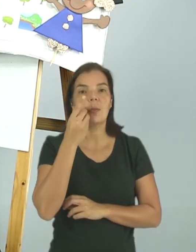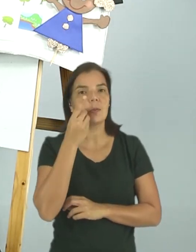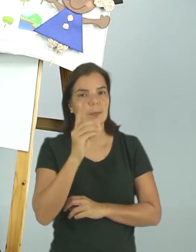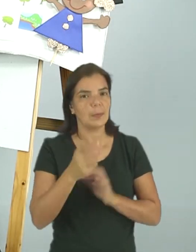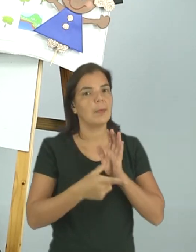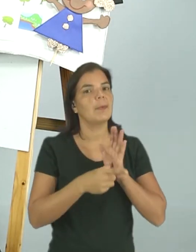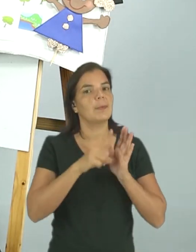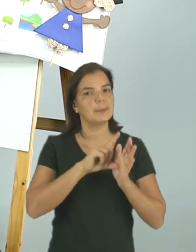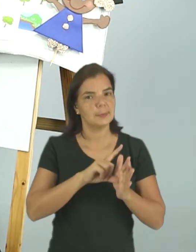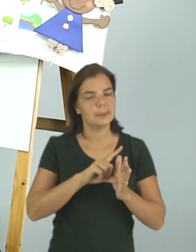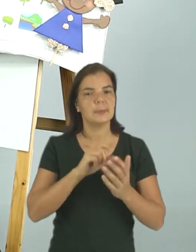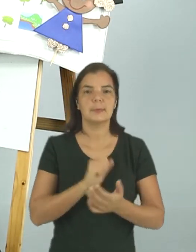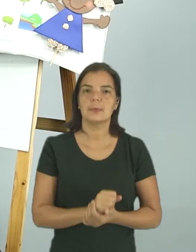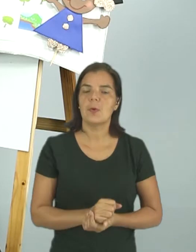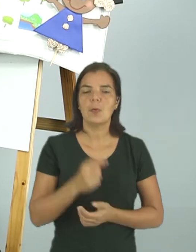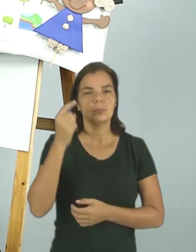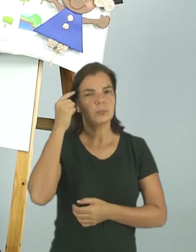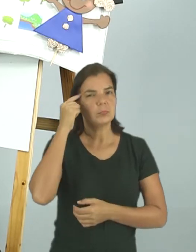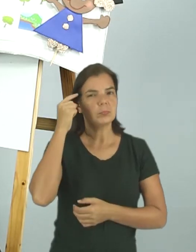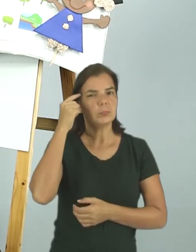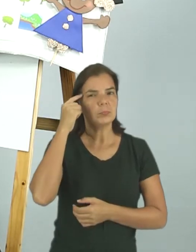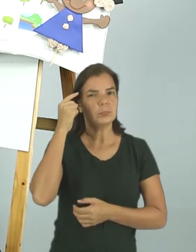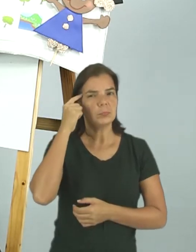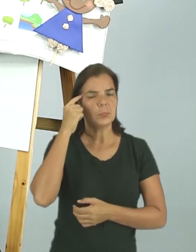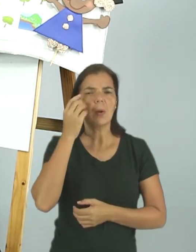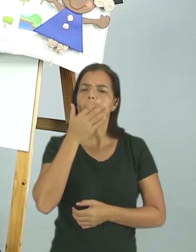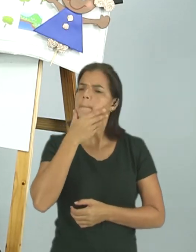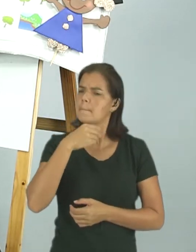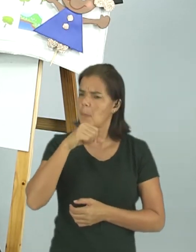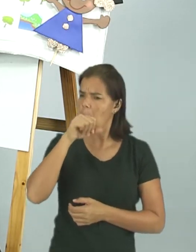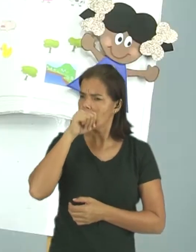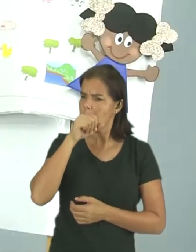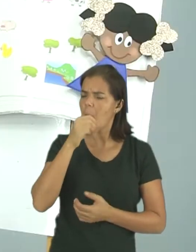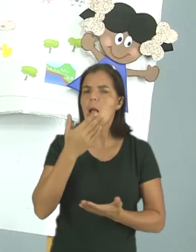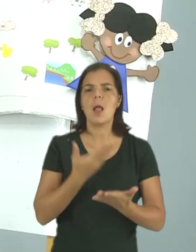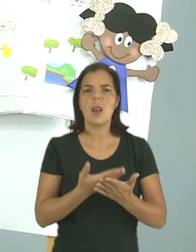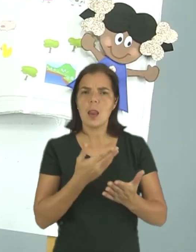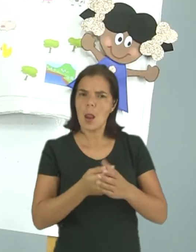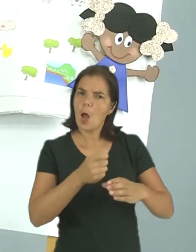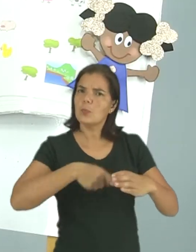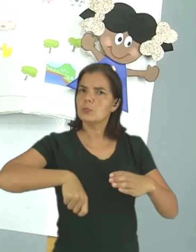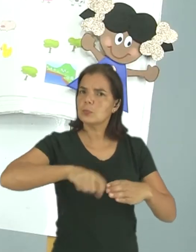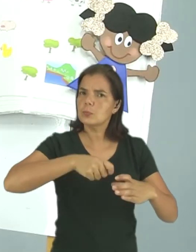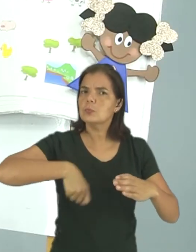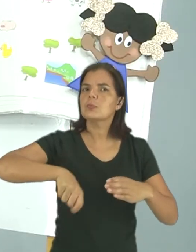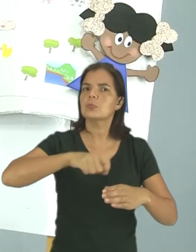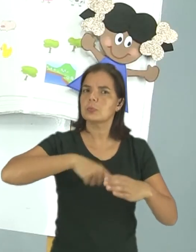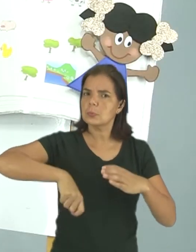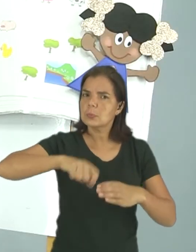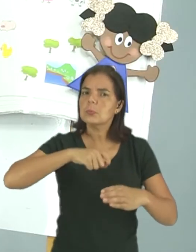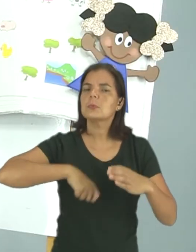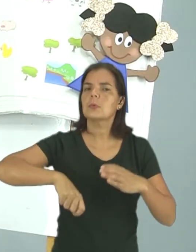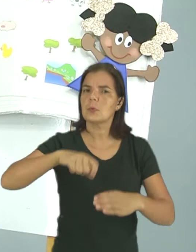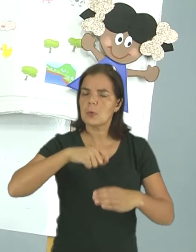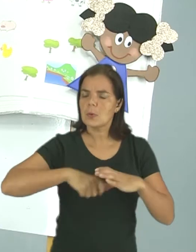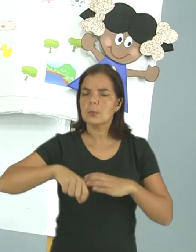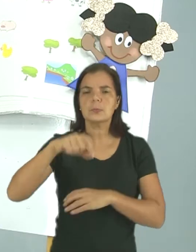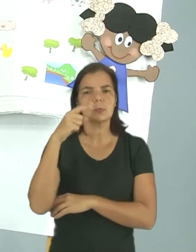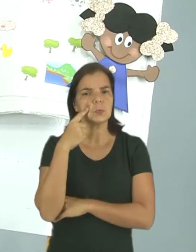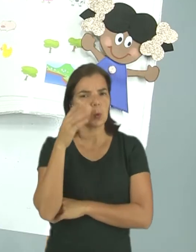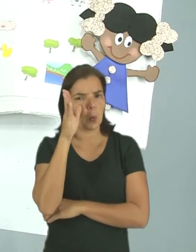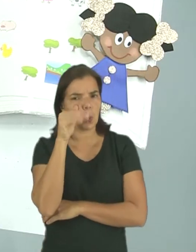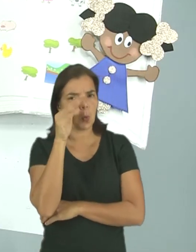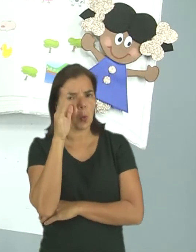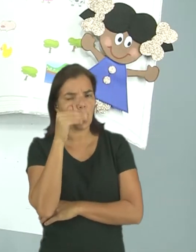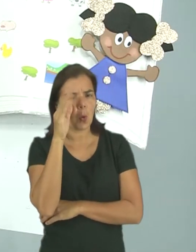dia anterior. Mila pensou. Papai, na aula de culinária? Na aula de culinária, Mila ficou bem